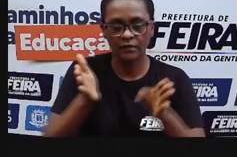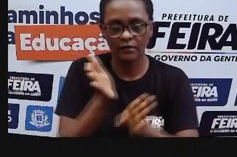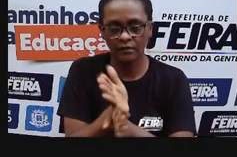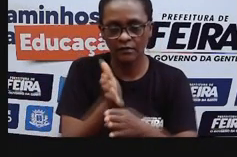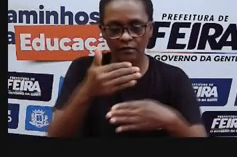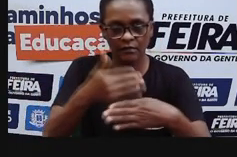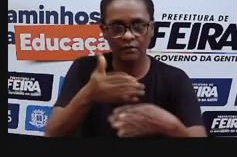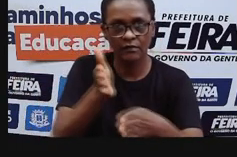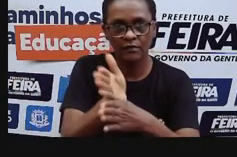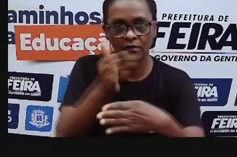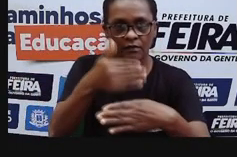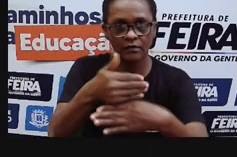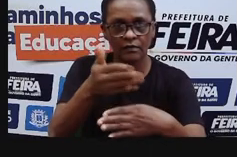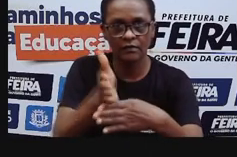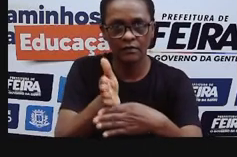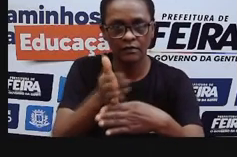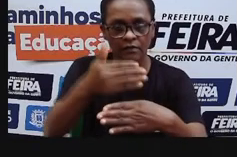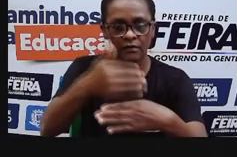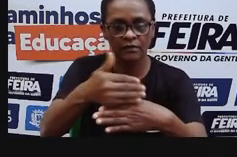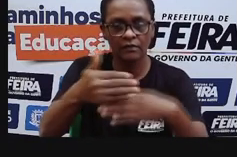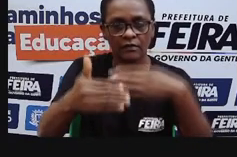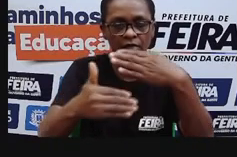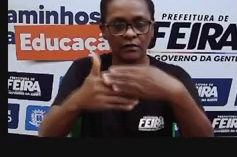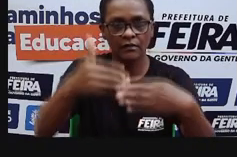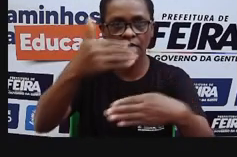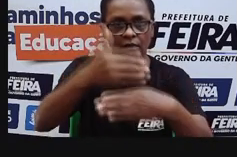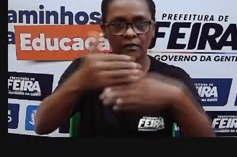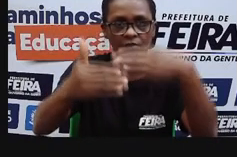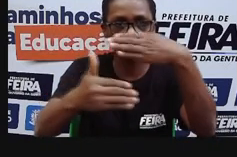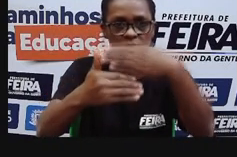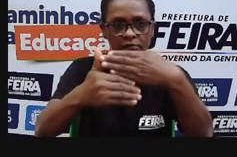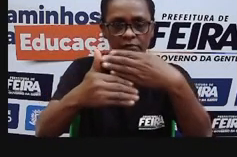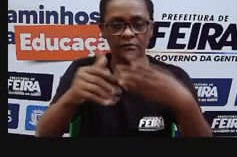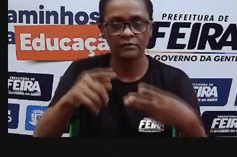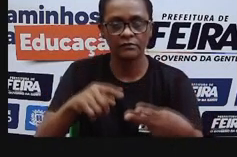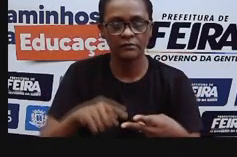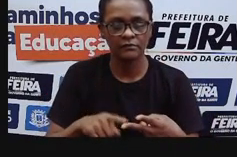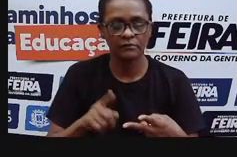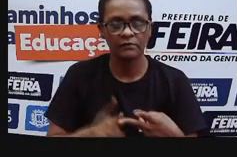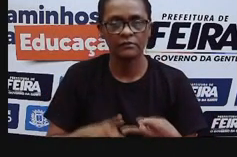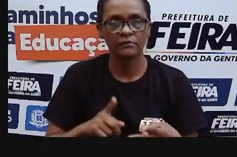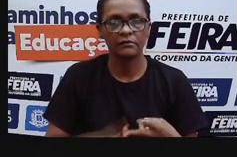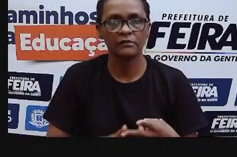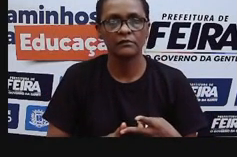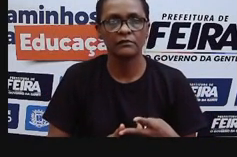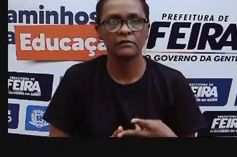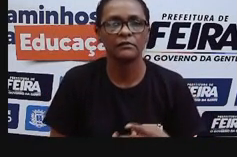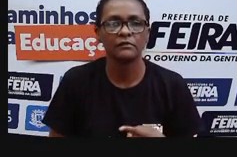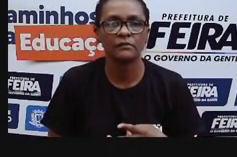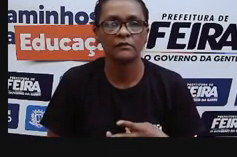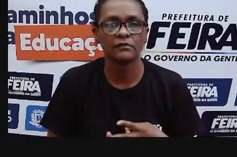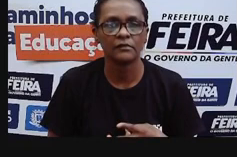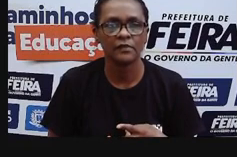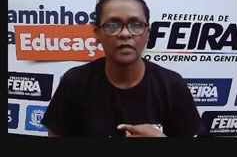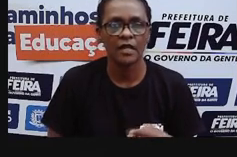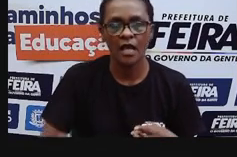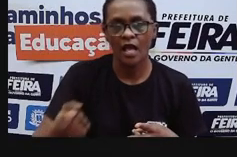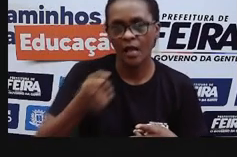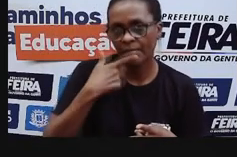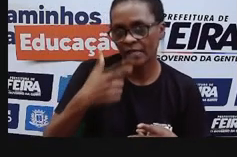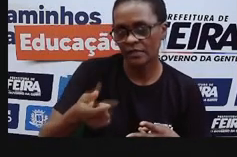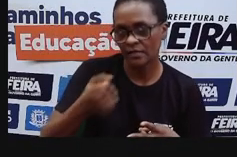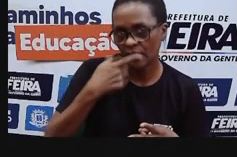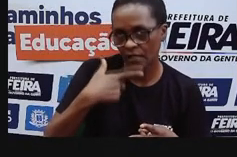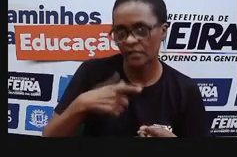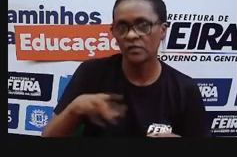a base, a matéria-prima para a produção de tijolos, por exemplo. A gente tem probióticos. O que é isso,